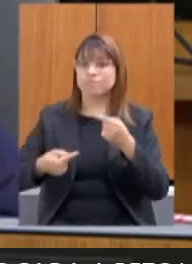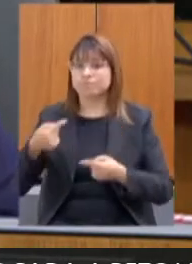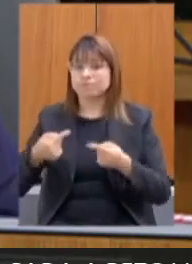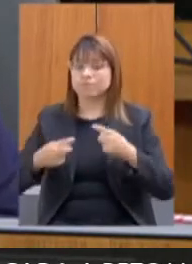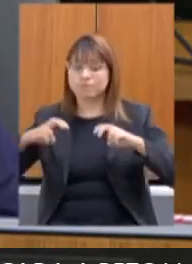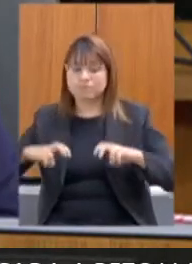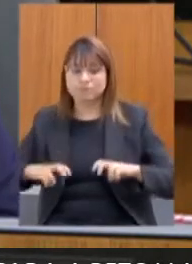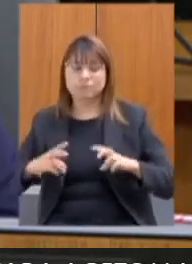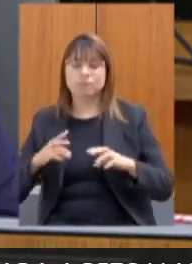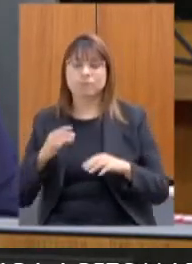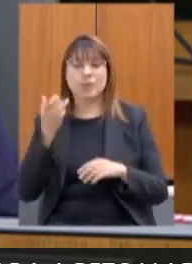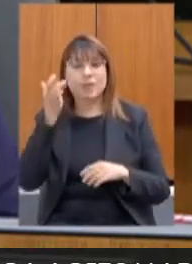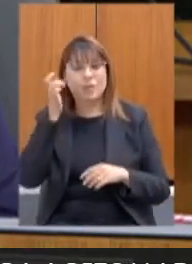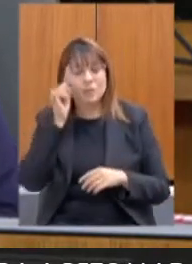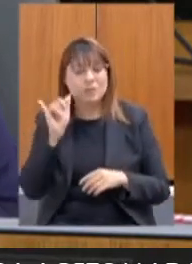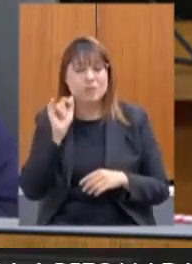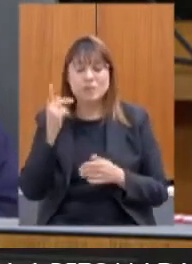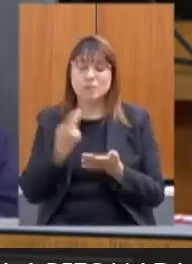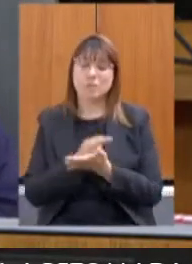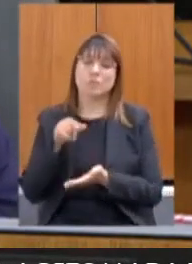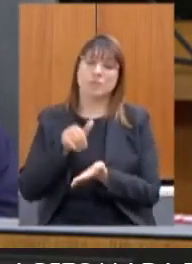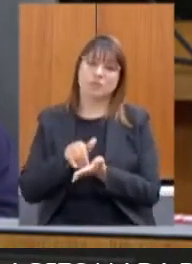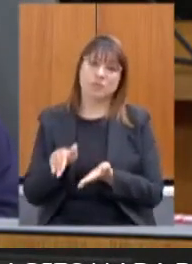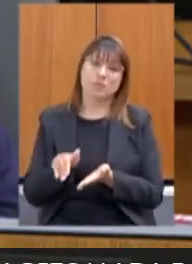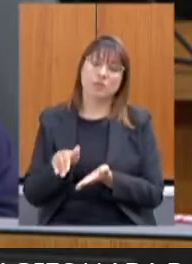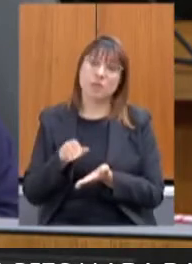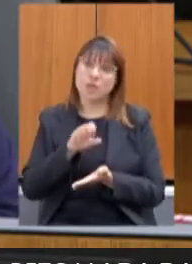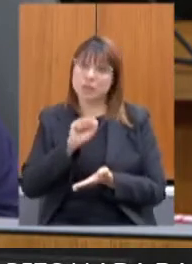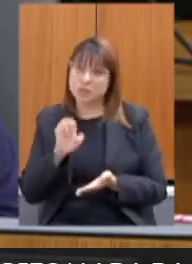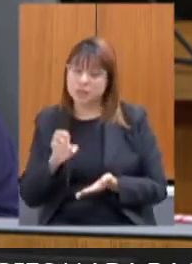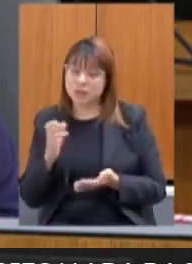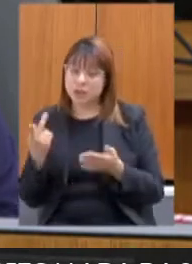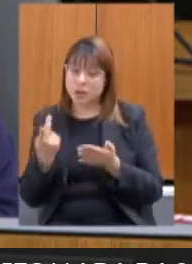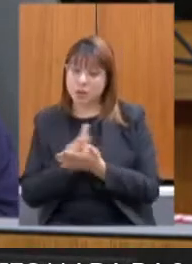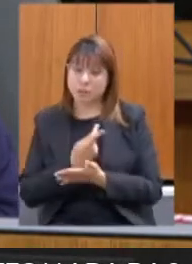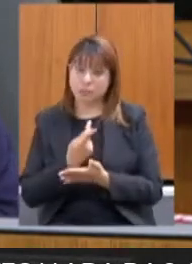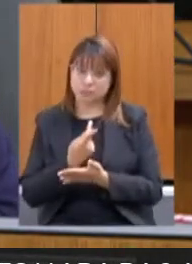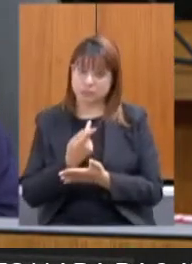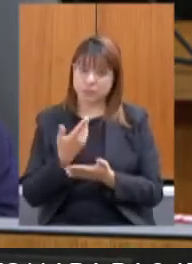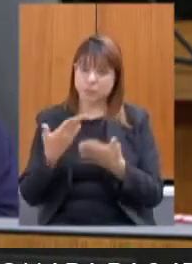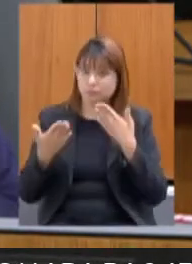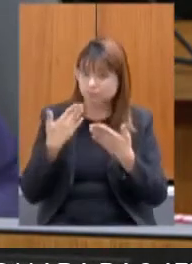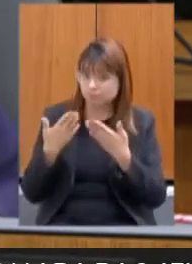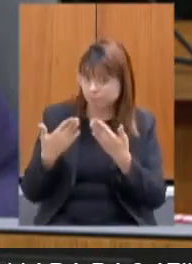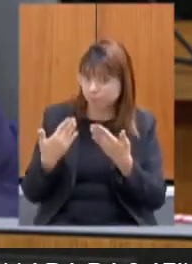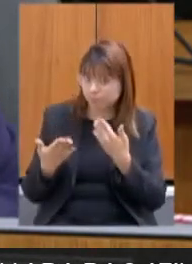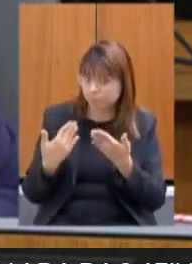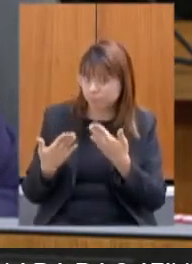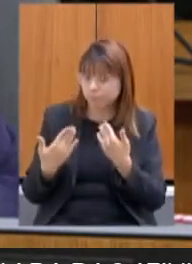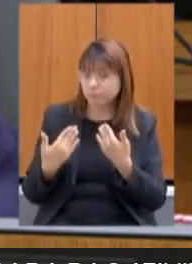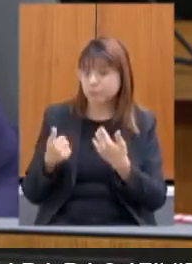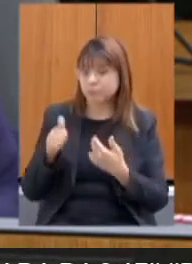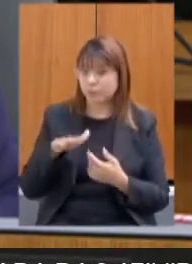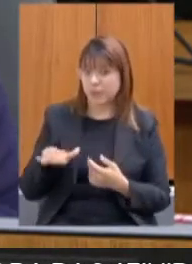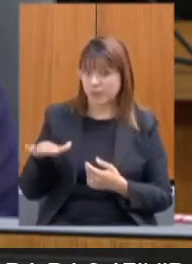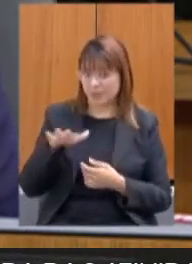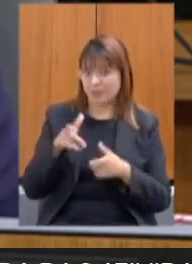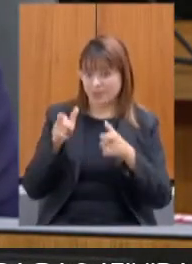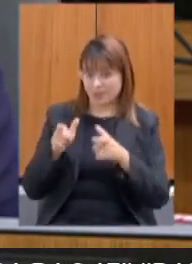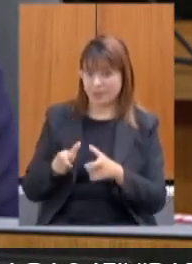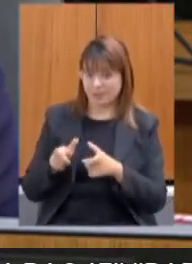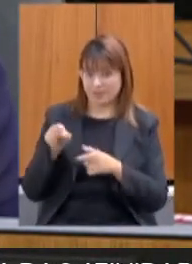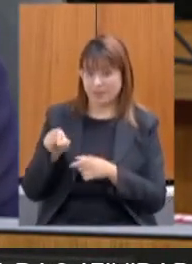operação não acontecesse. Inclusive, se tivesse acontecido a mediação, a área que originalmente